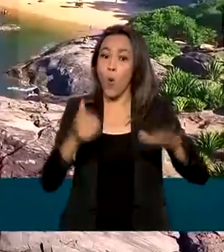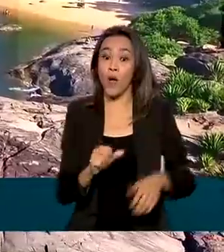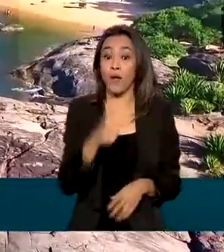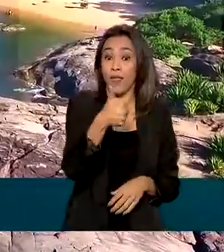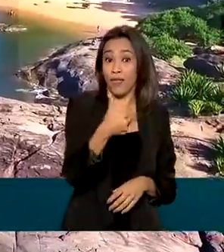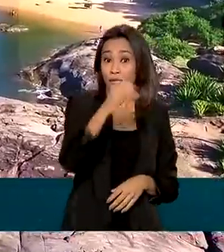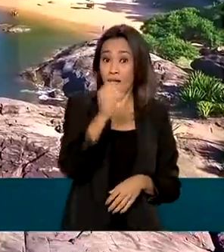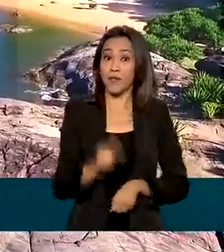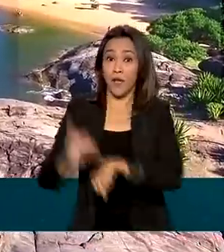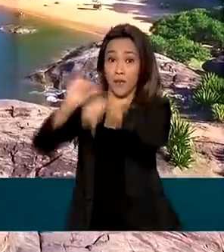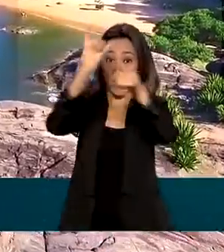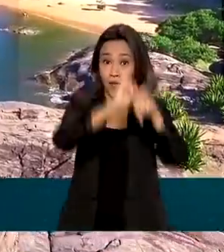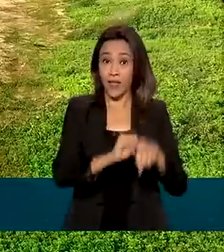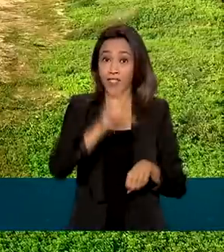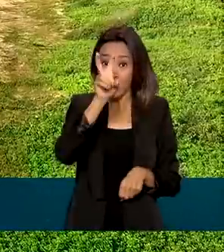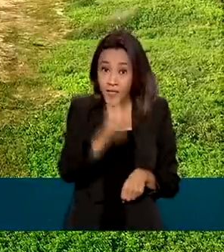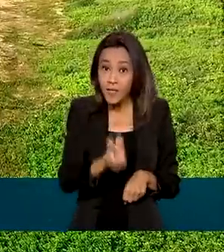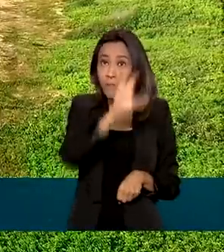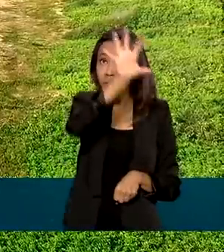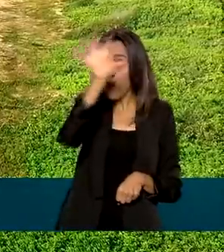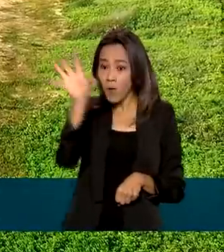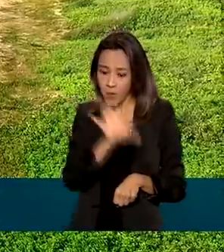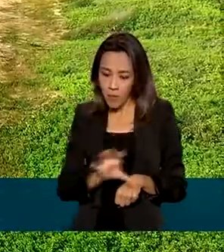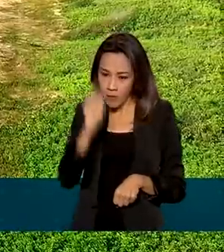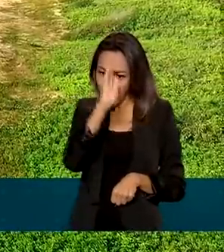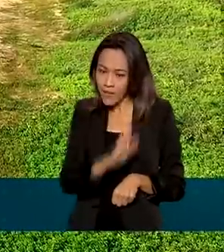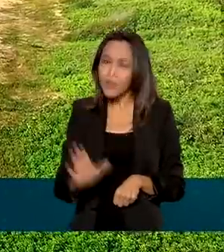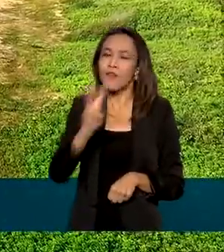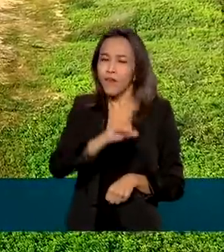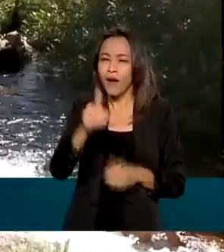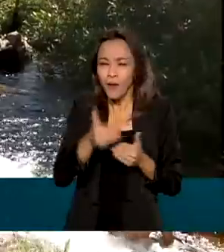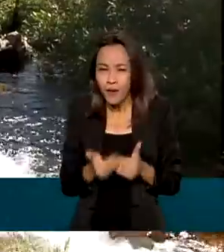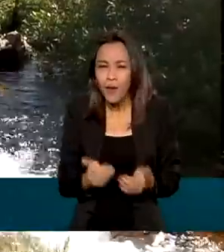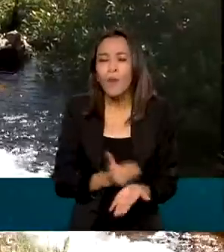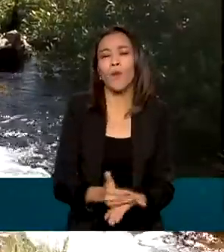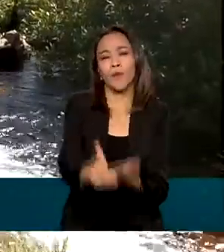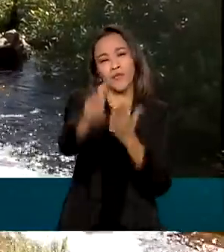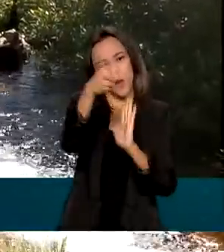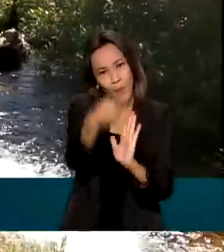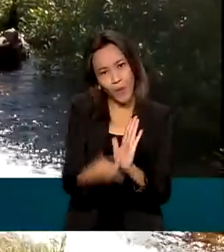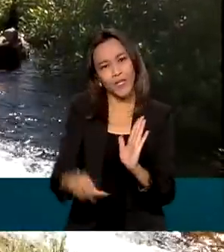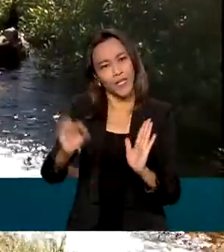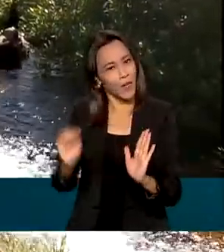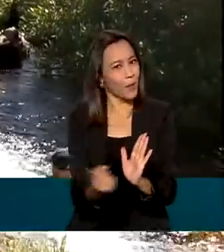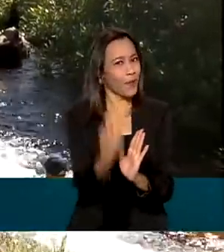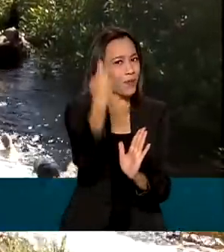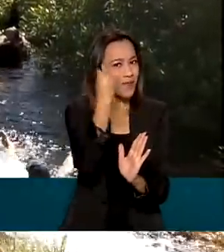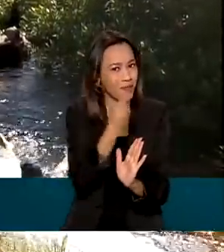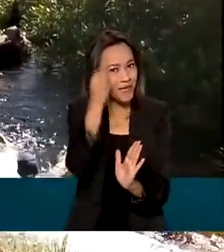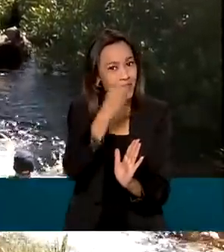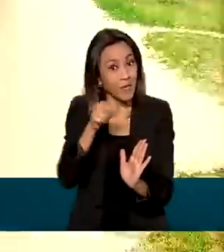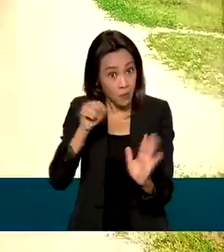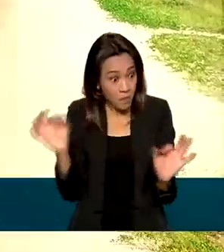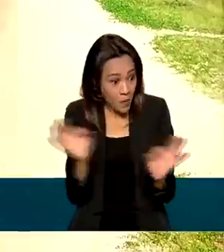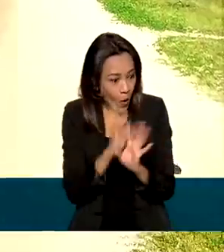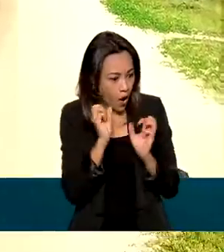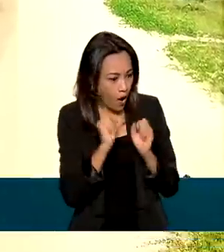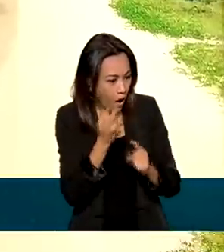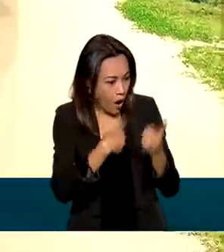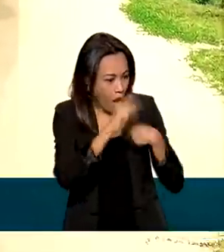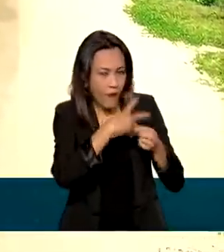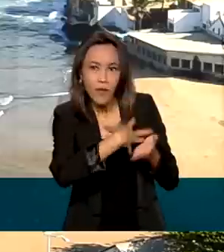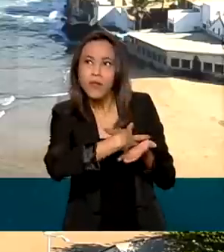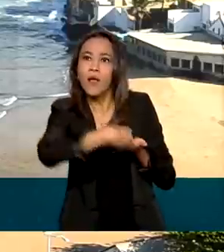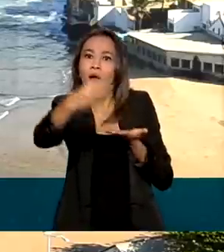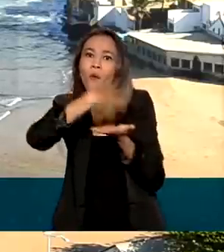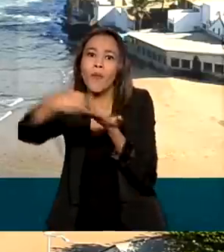de cinco regiões brasileiras darão início ao projeto piloto que futuramente será levado para outras cidades do